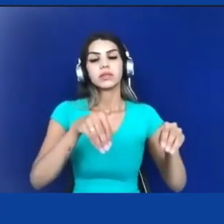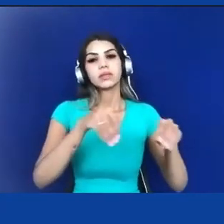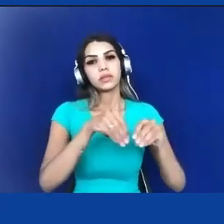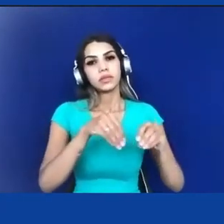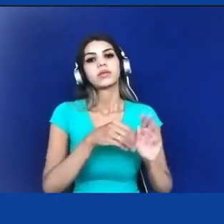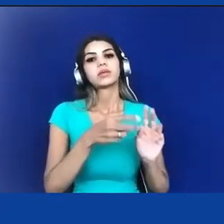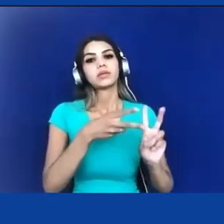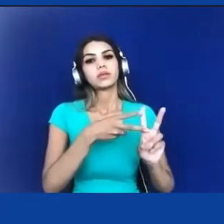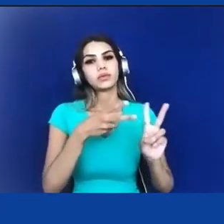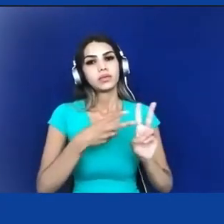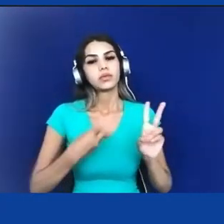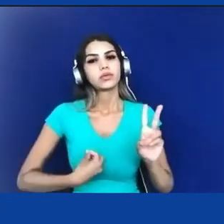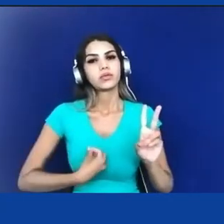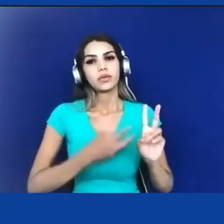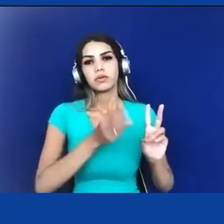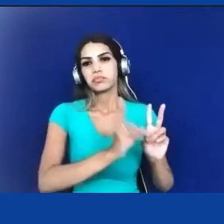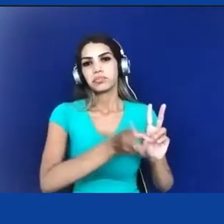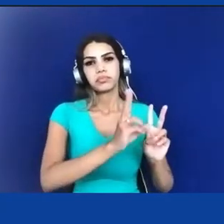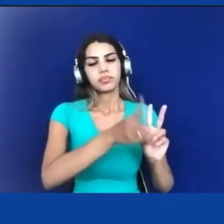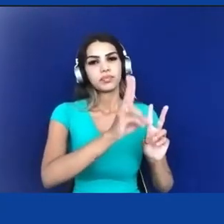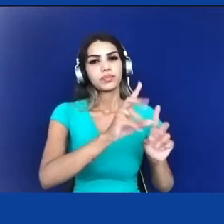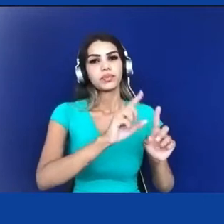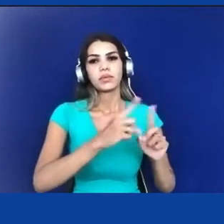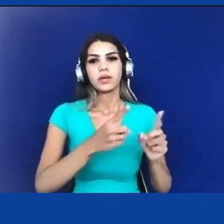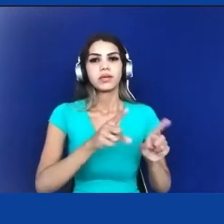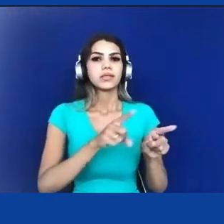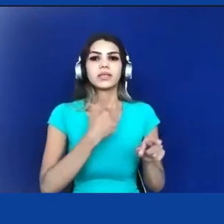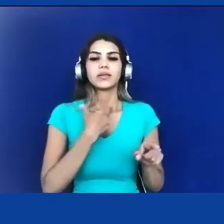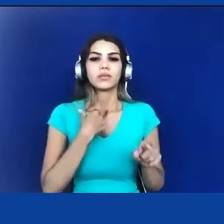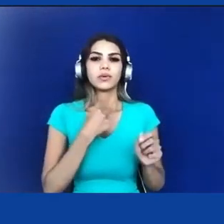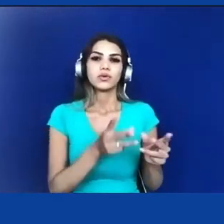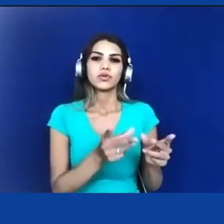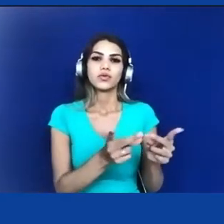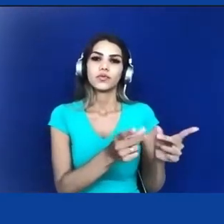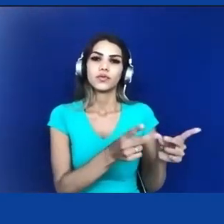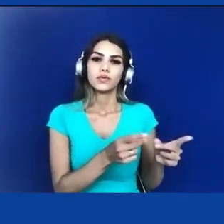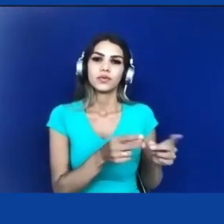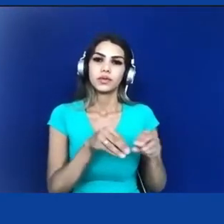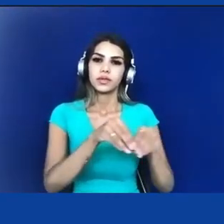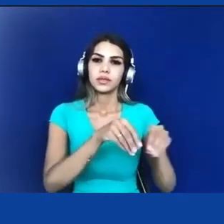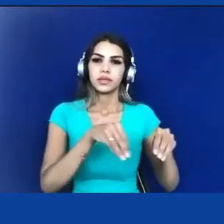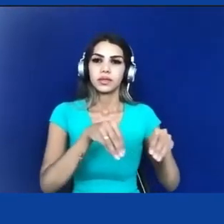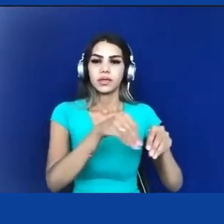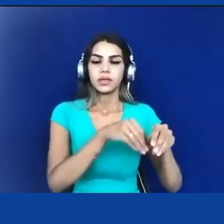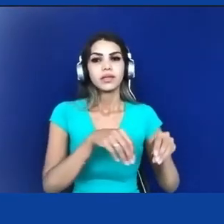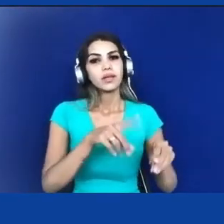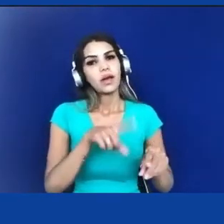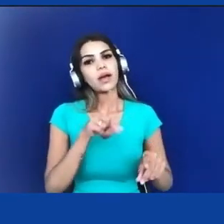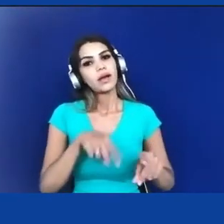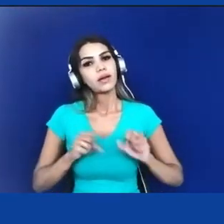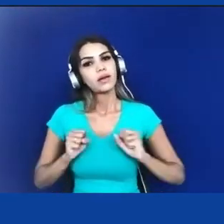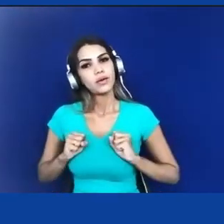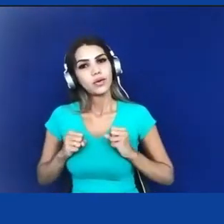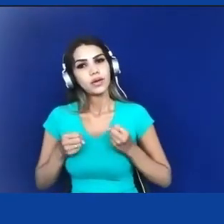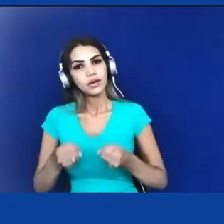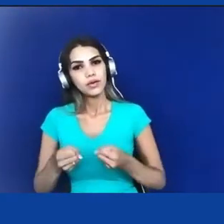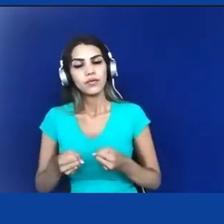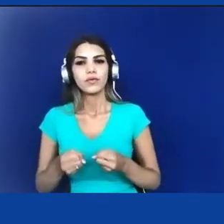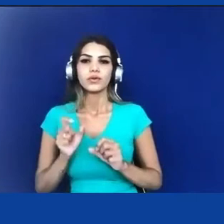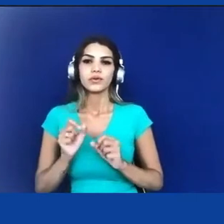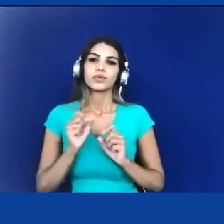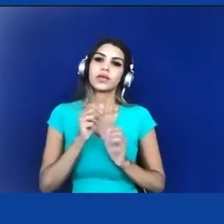e também não era possível a venda dessas terras então foi aí um reforço do que já dizia na constituição anterior